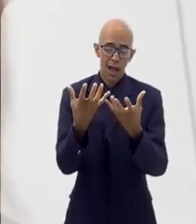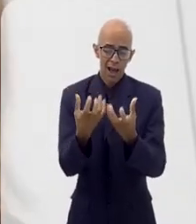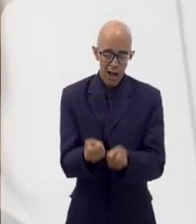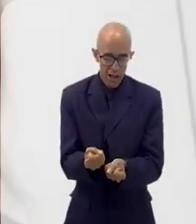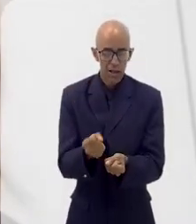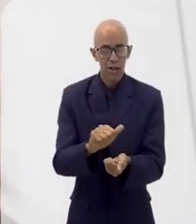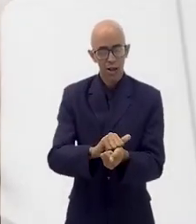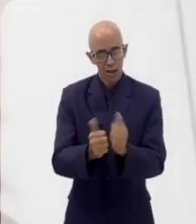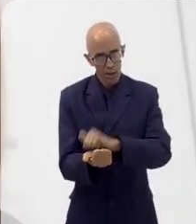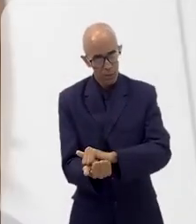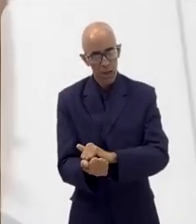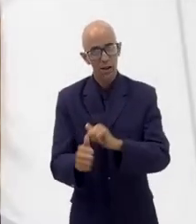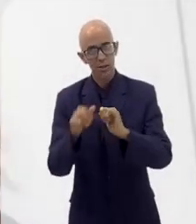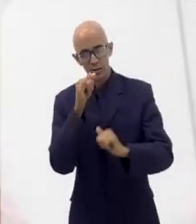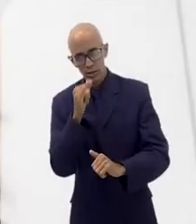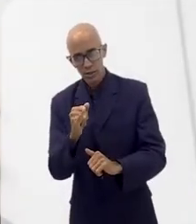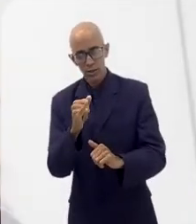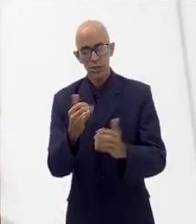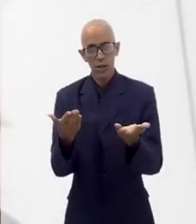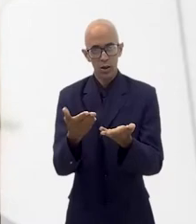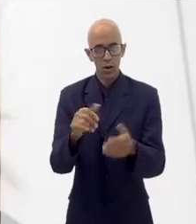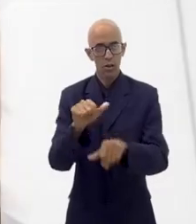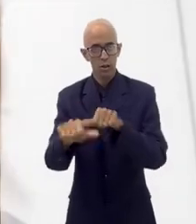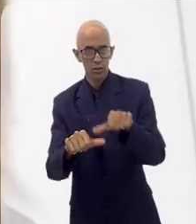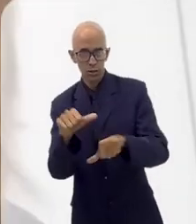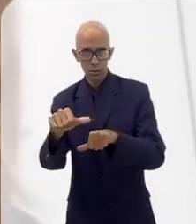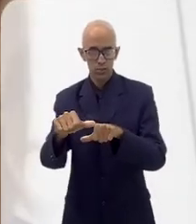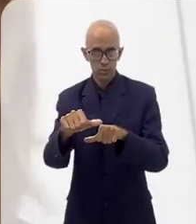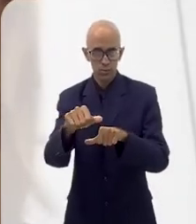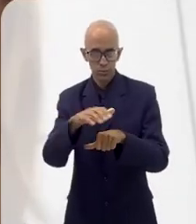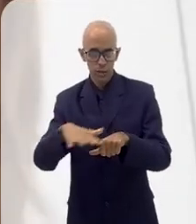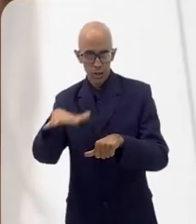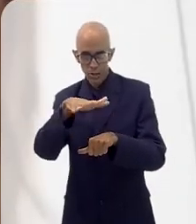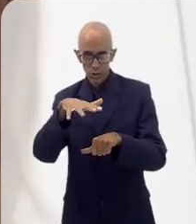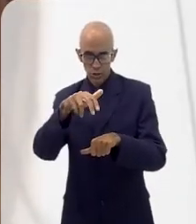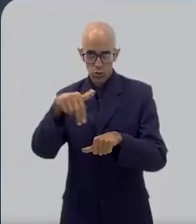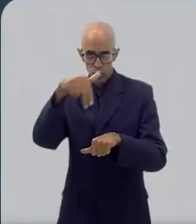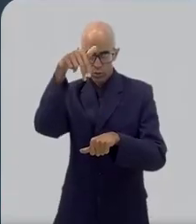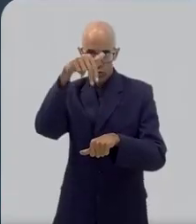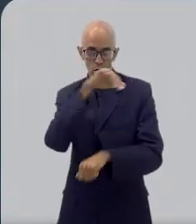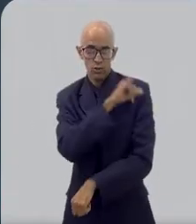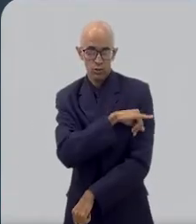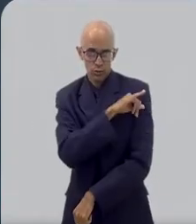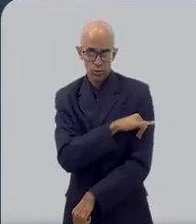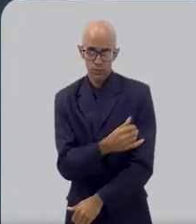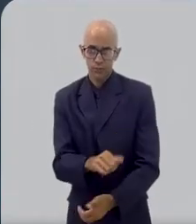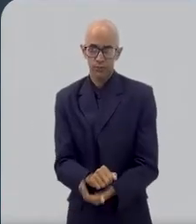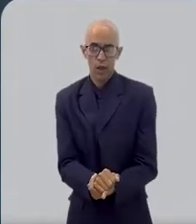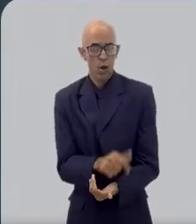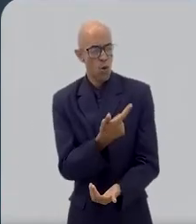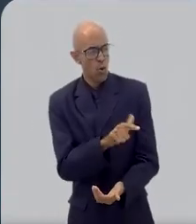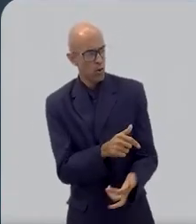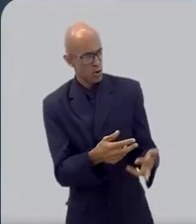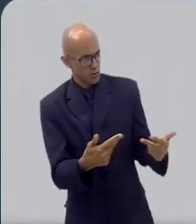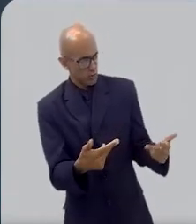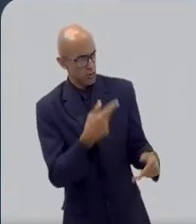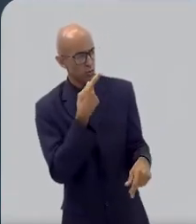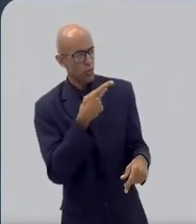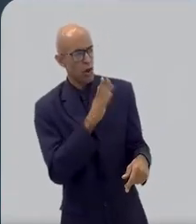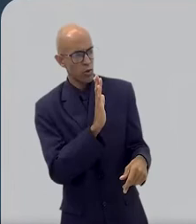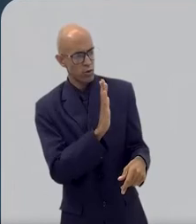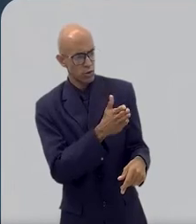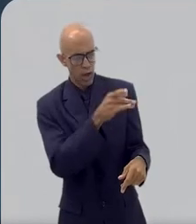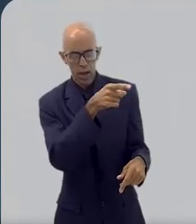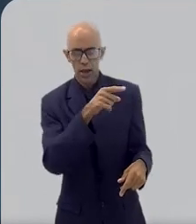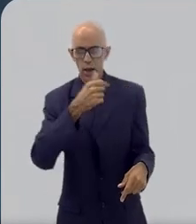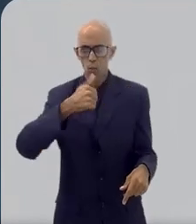abraçaram essa energia e agora estão fazendo uma transformação lá naquela região. Uma das coisas que a já discutiu aqui em outros momentos do fórum